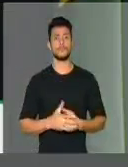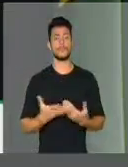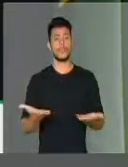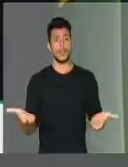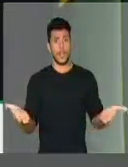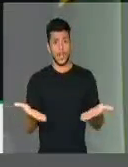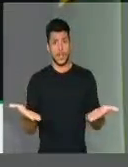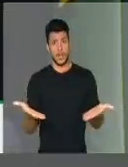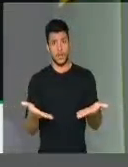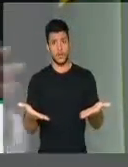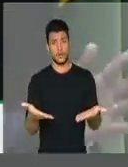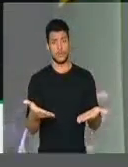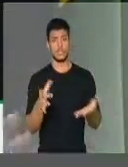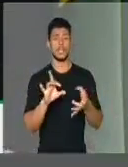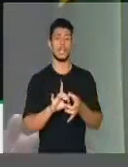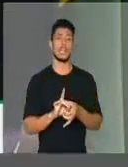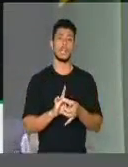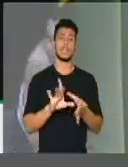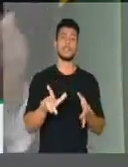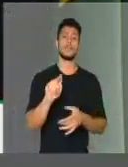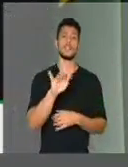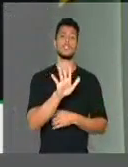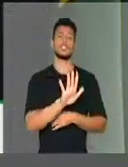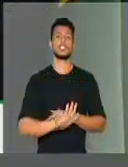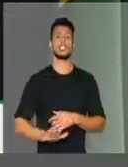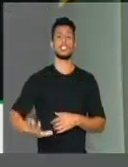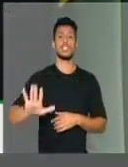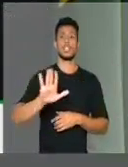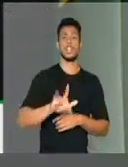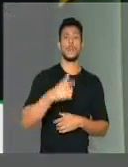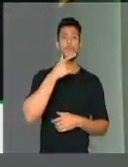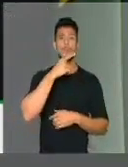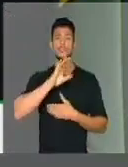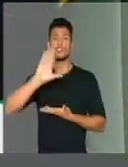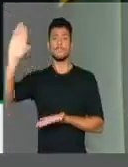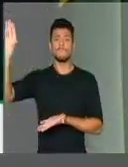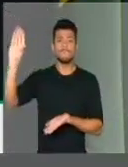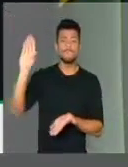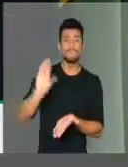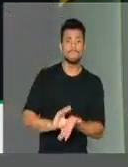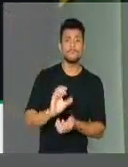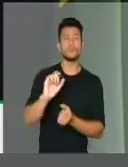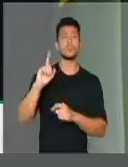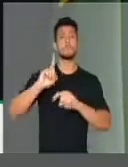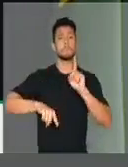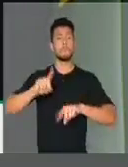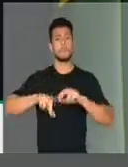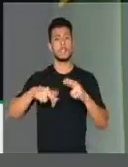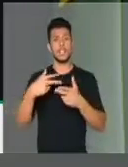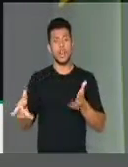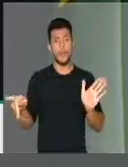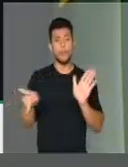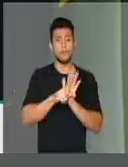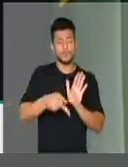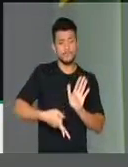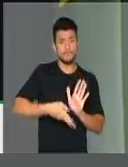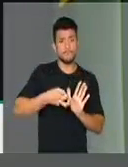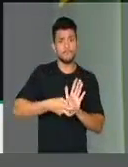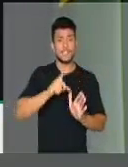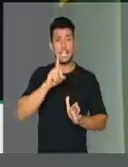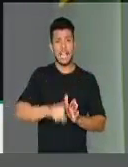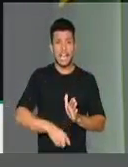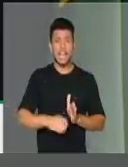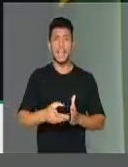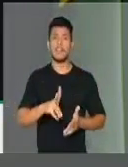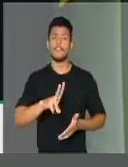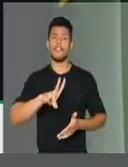momento, a liberação geral para a importação de equipamentos para a exploração de petróleo será o golpe